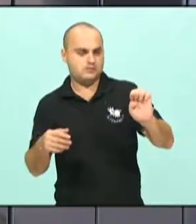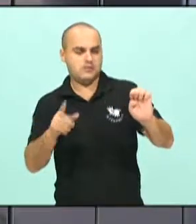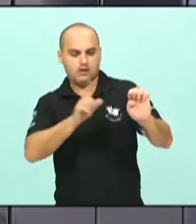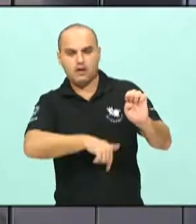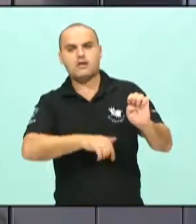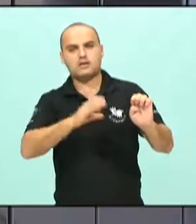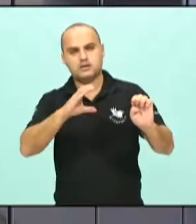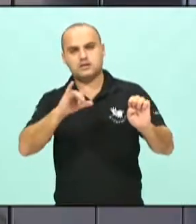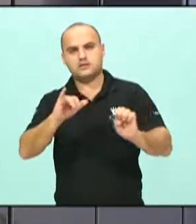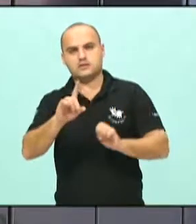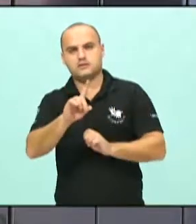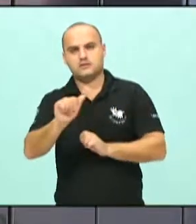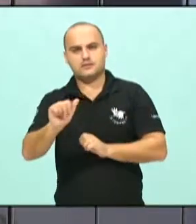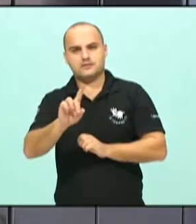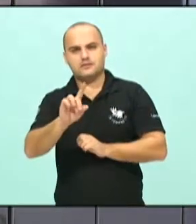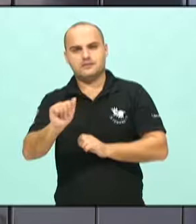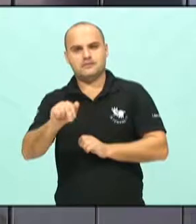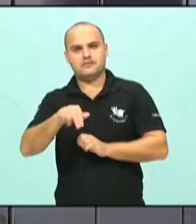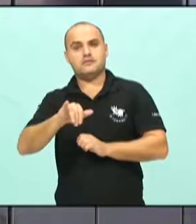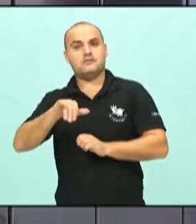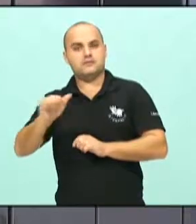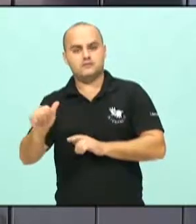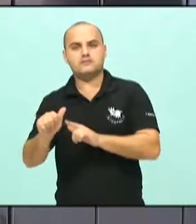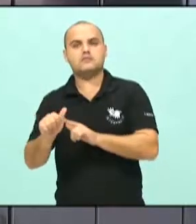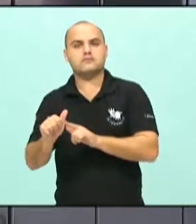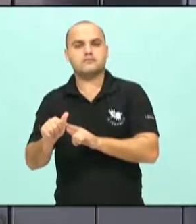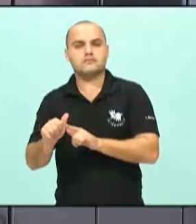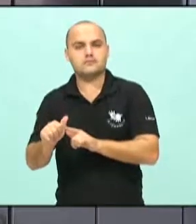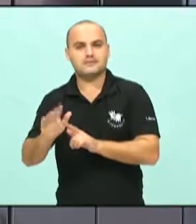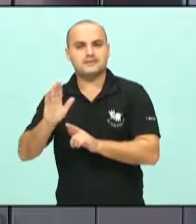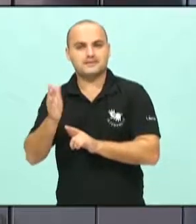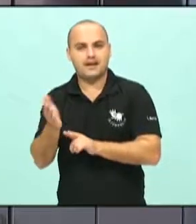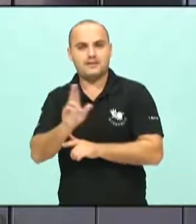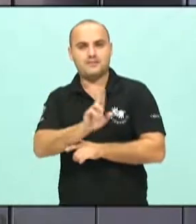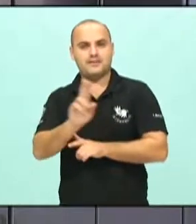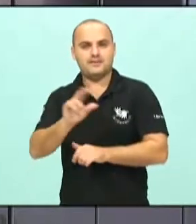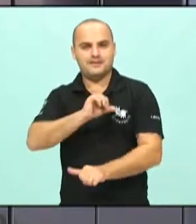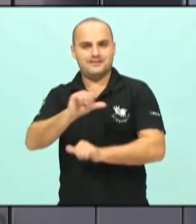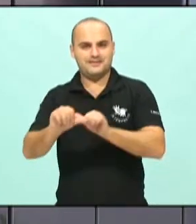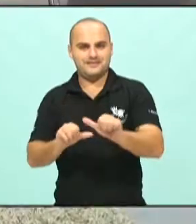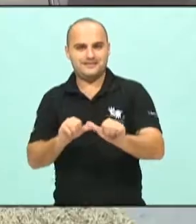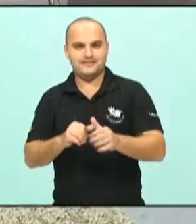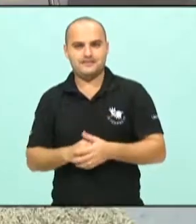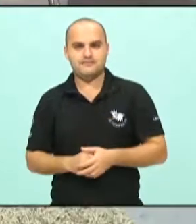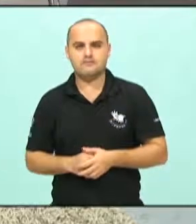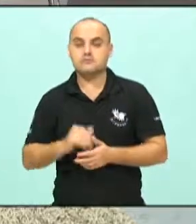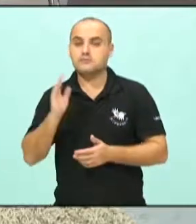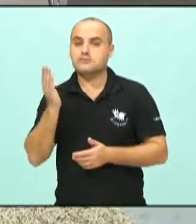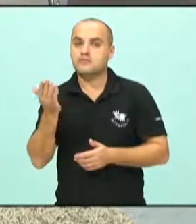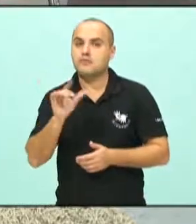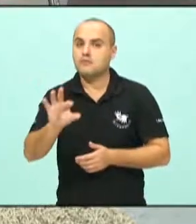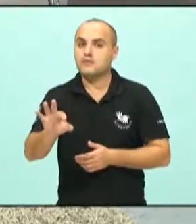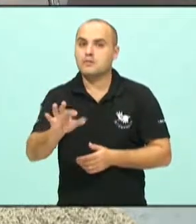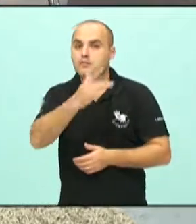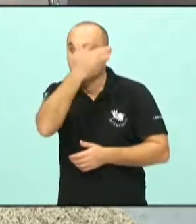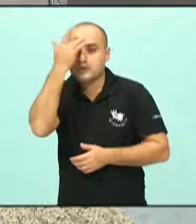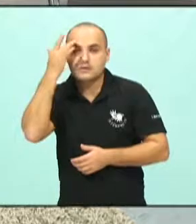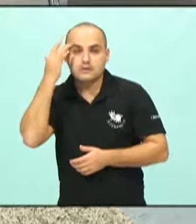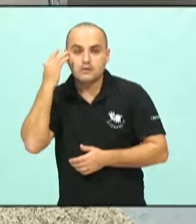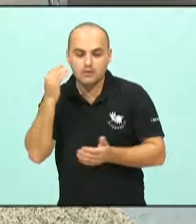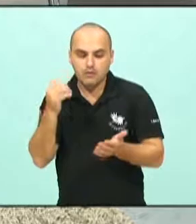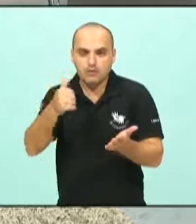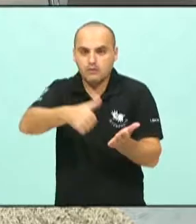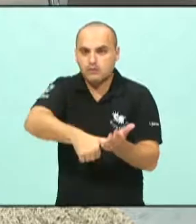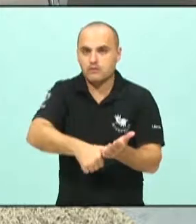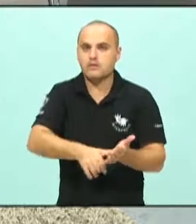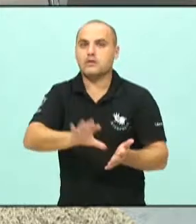O cidadania 23, primeiro, que o nome, ele já vem de uma escolha dos filiados. Também não é